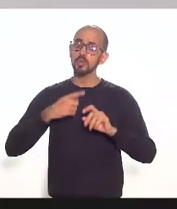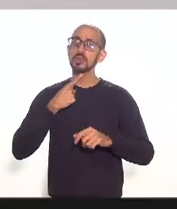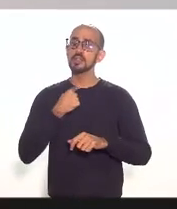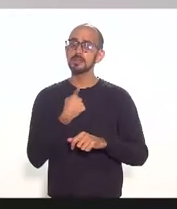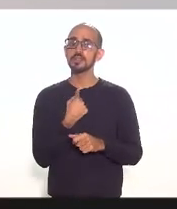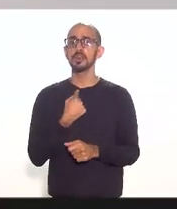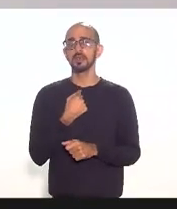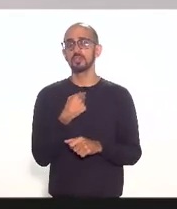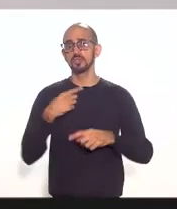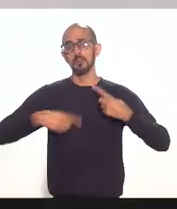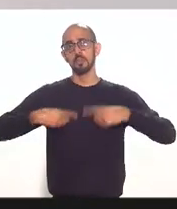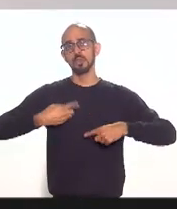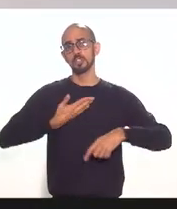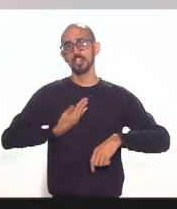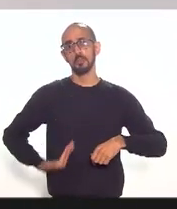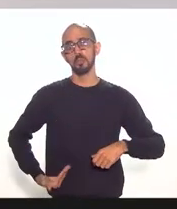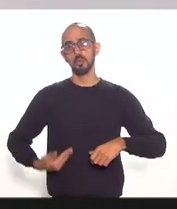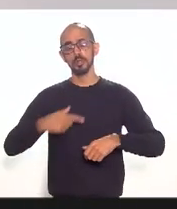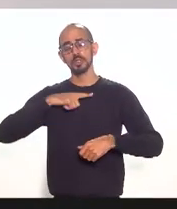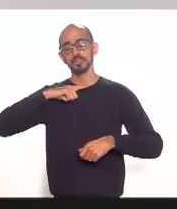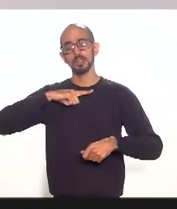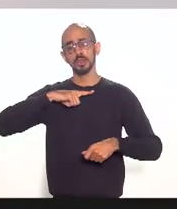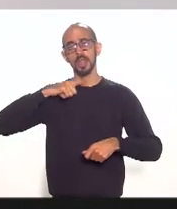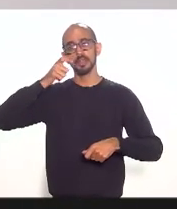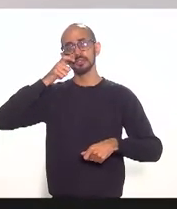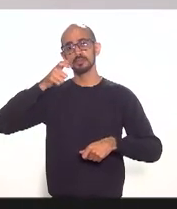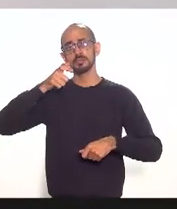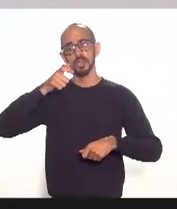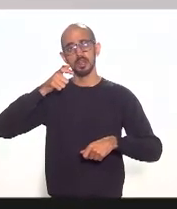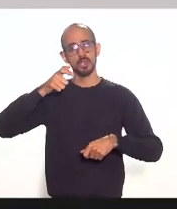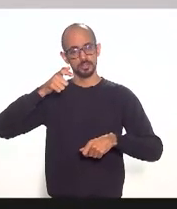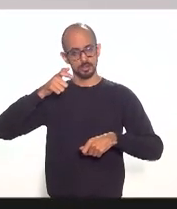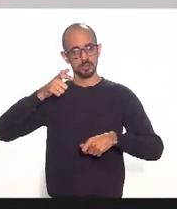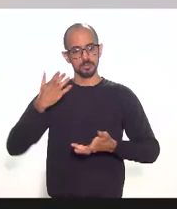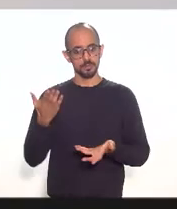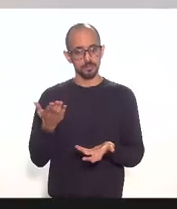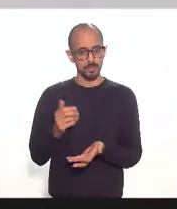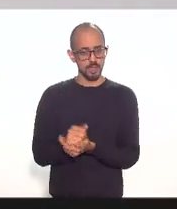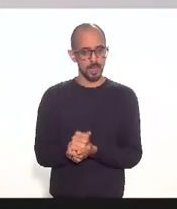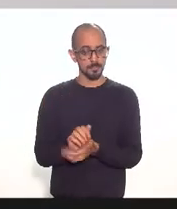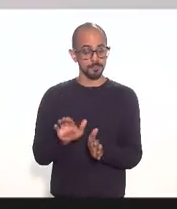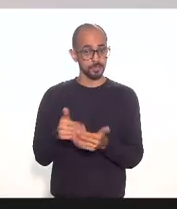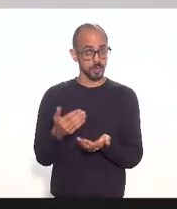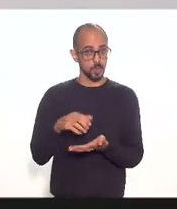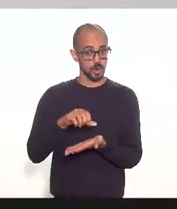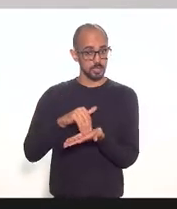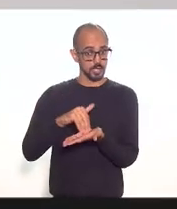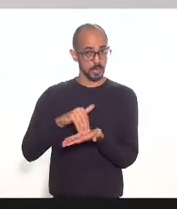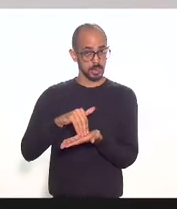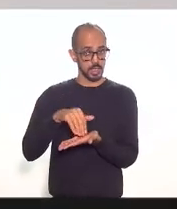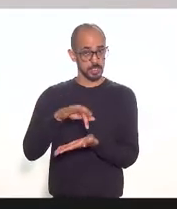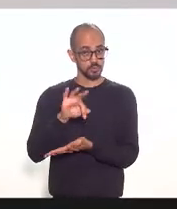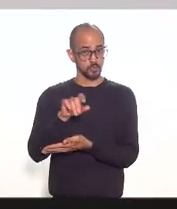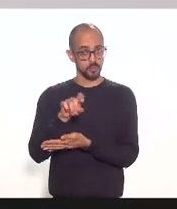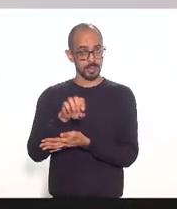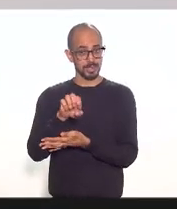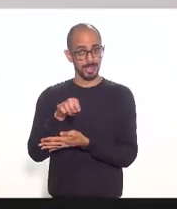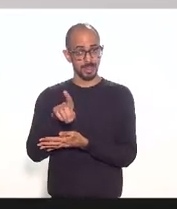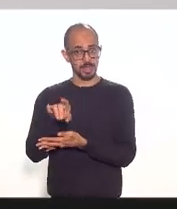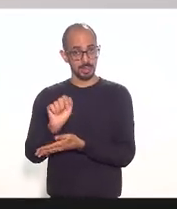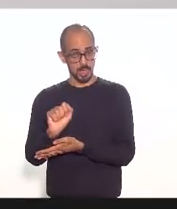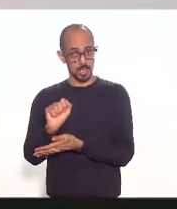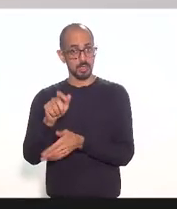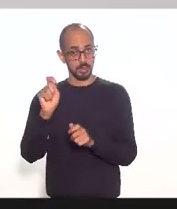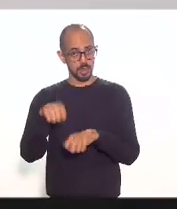política pública que se pretende adotar aqui pela secretaria de fazenda o a gente pode salientar é que